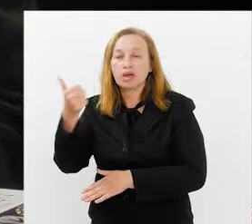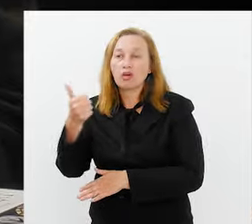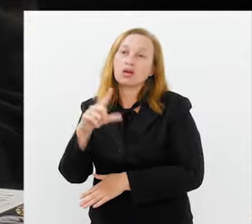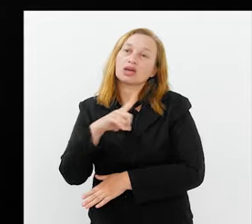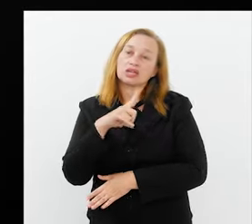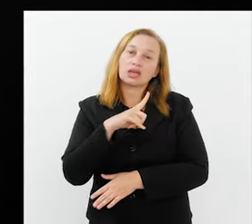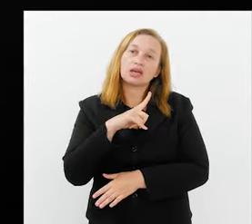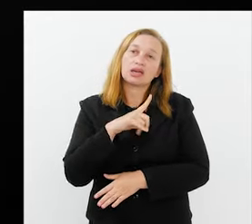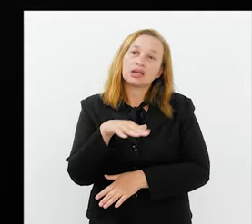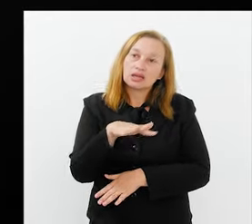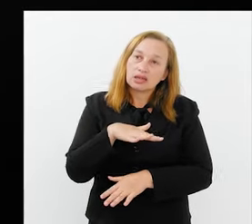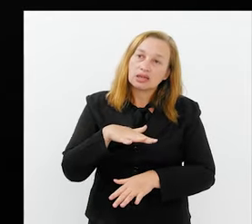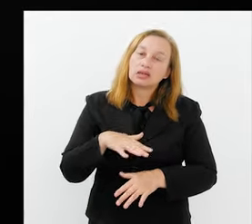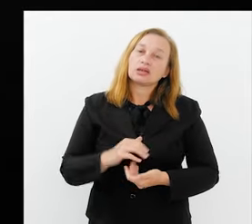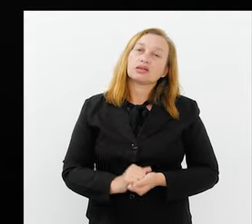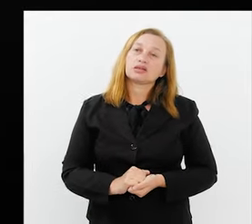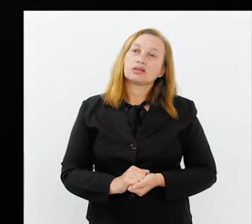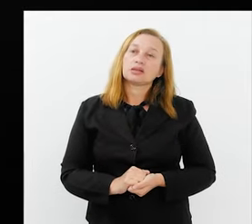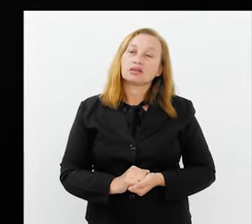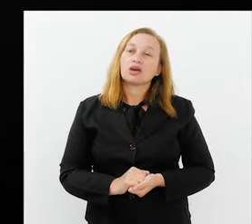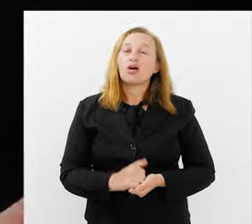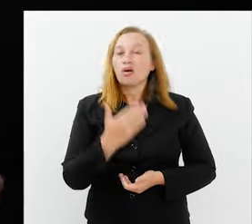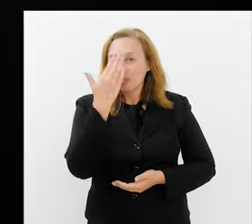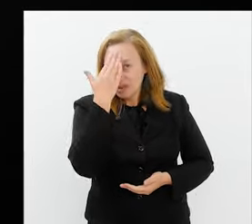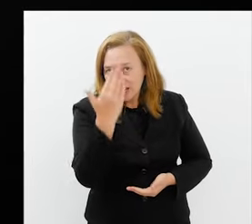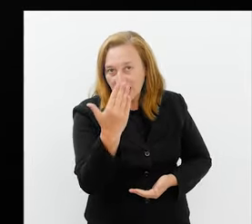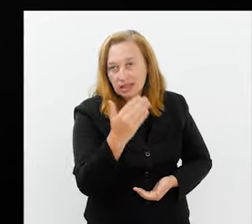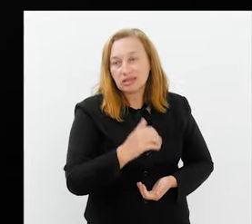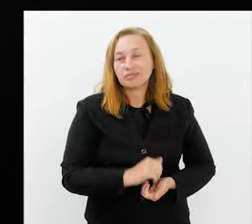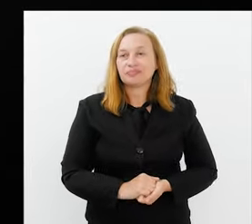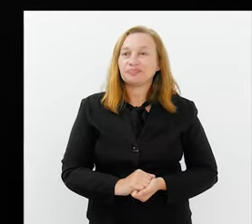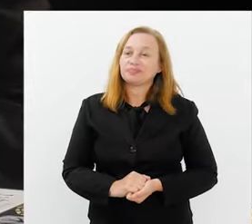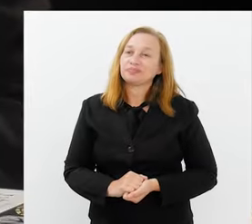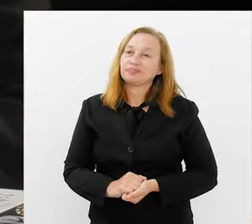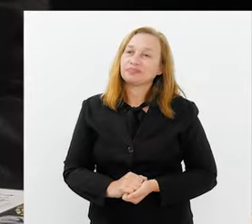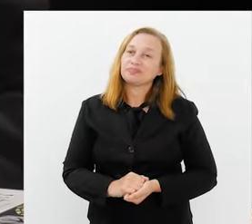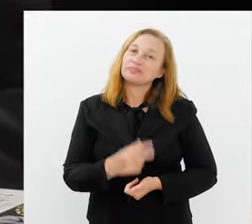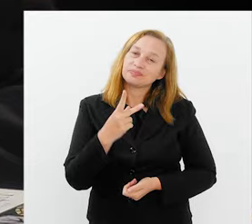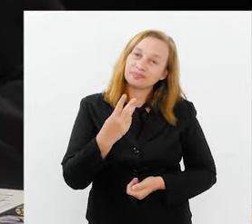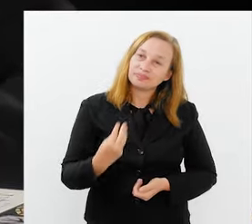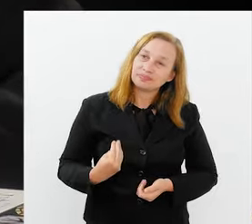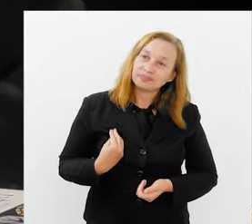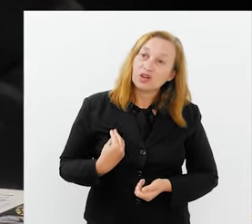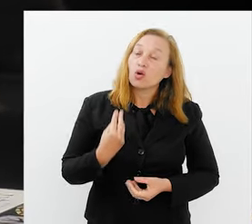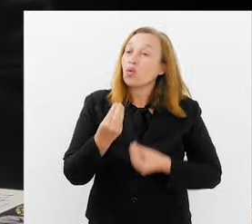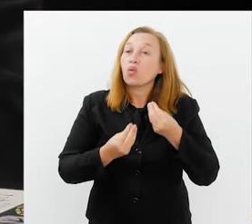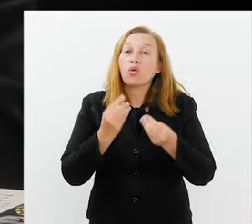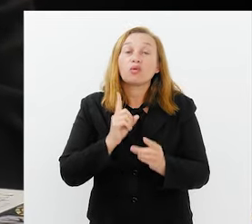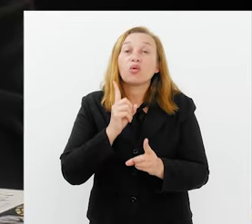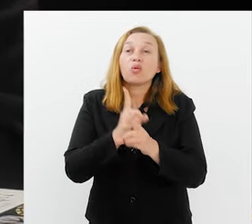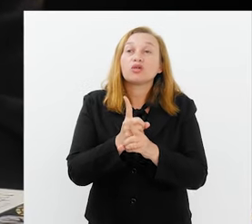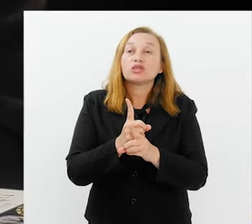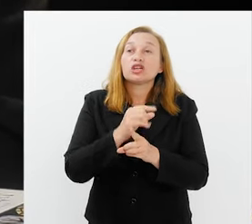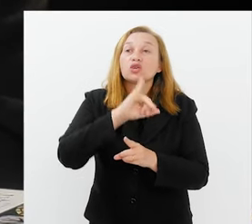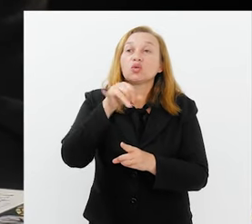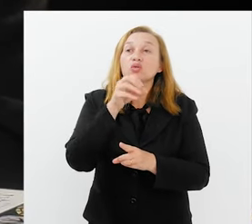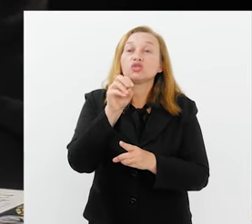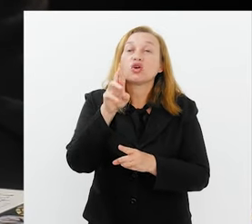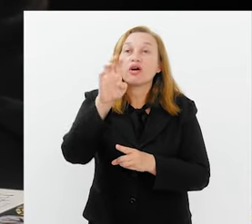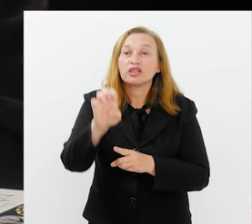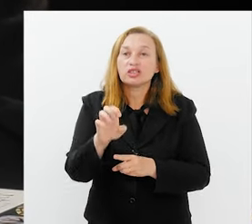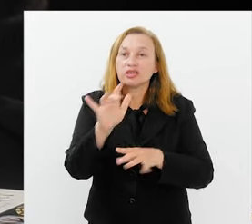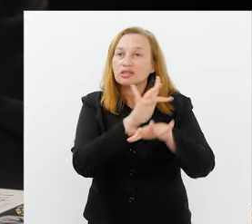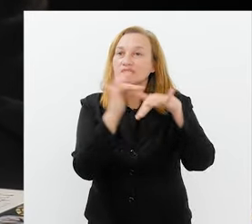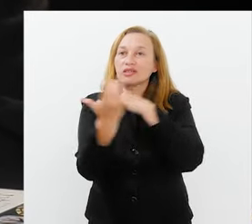poder sempre estar apresentando o melhor que tem no mercado. Jorge, te agradeço demais a presença.